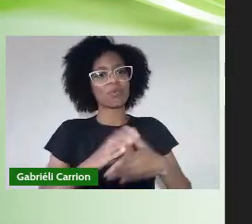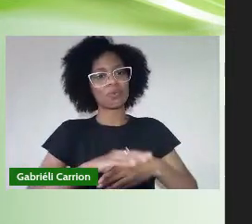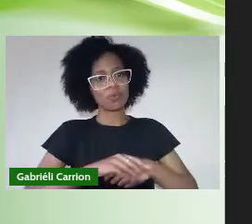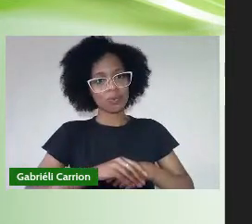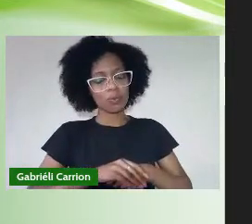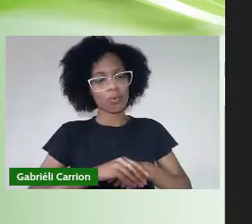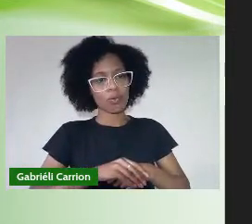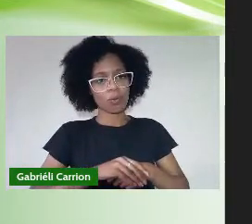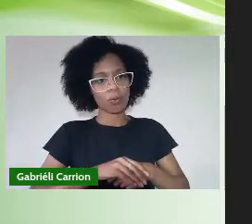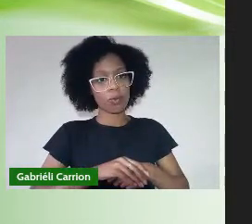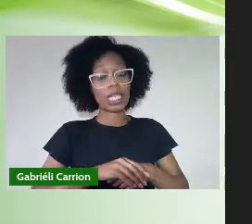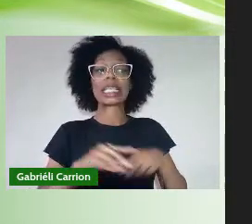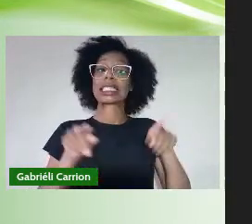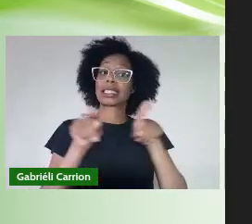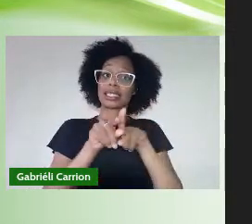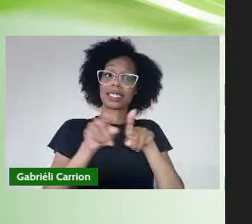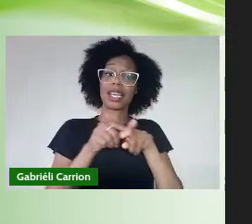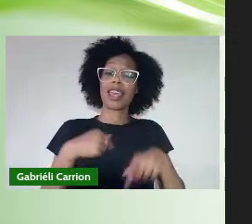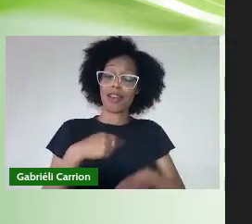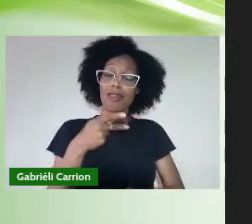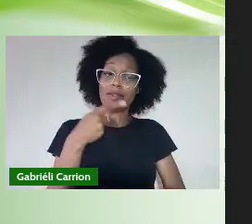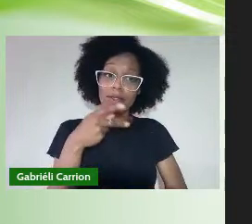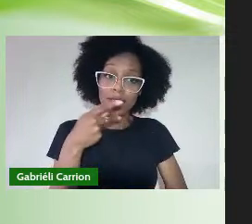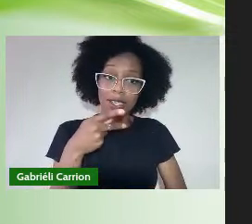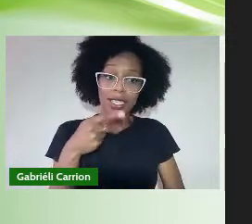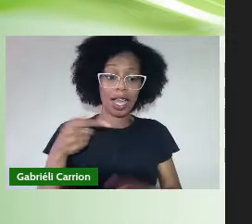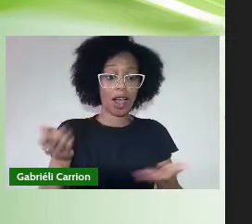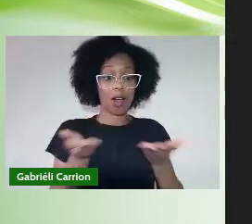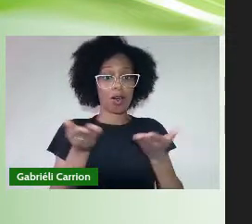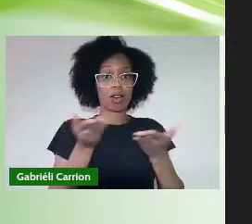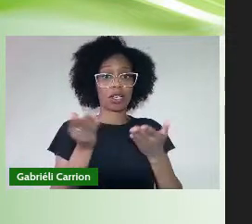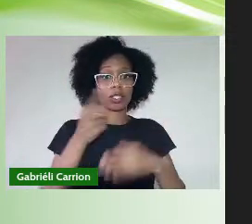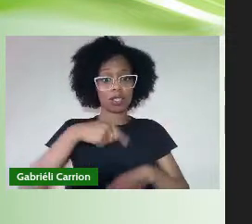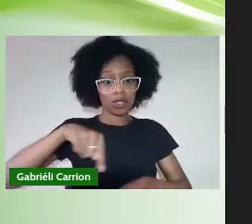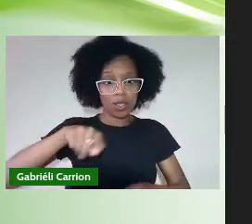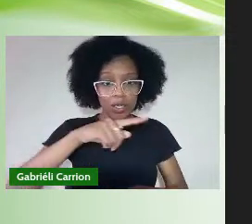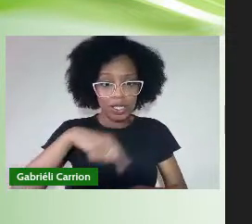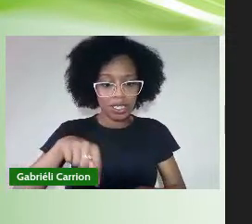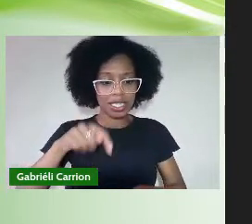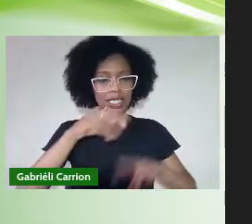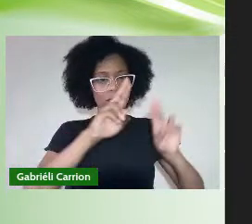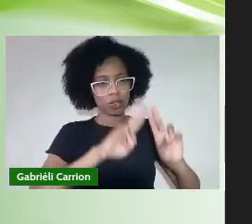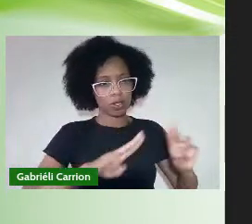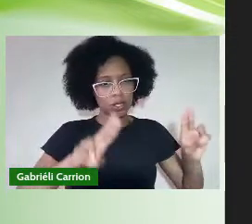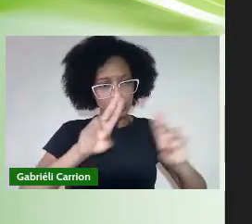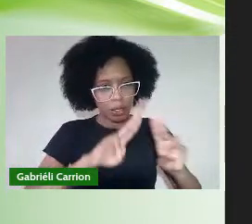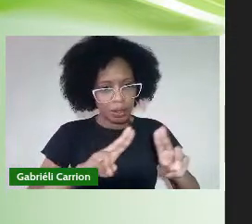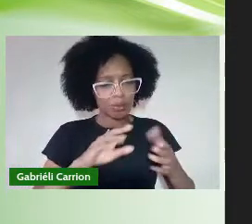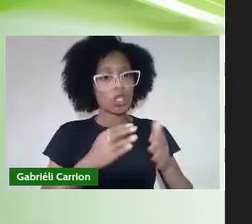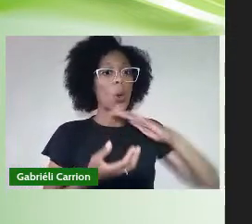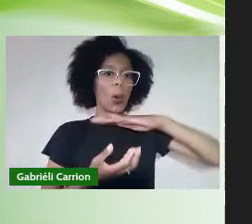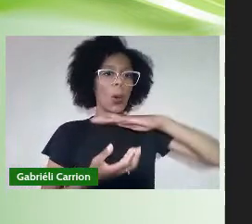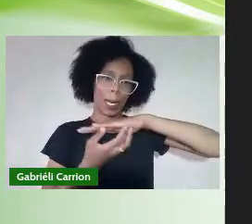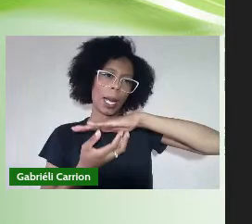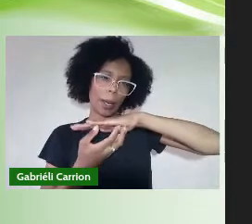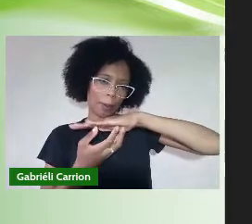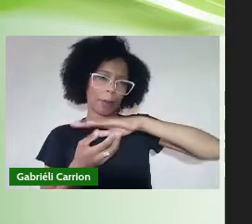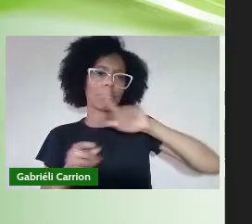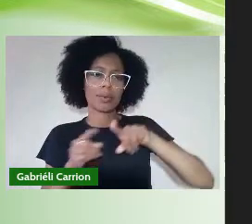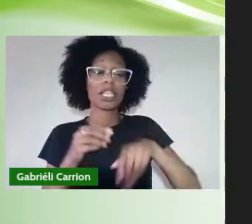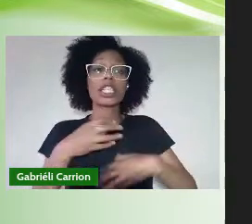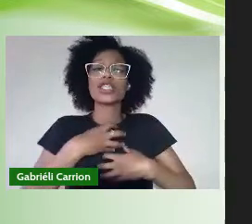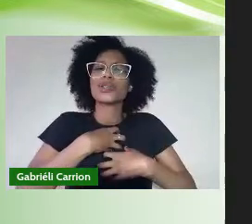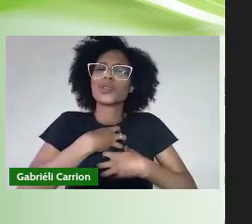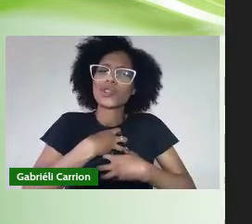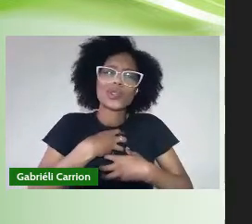Também quero dizer Que ao mesmo tempo Que nós, enquanto universidade Enquanto campus Sentimos um orgulho